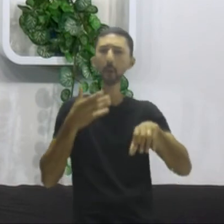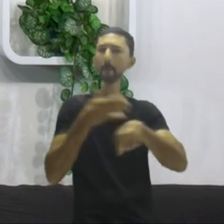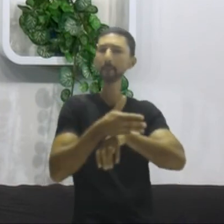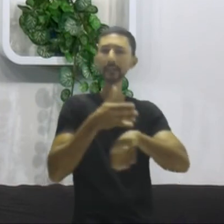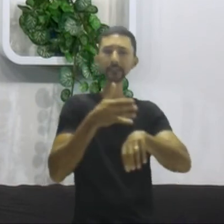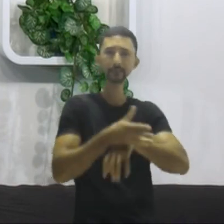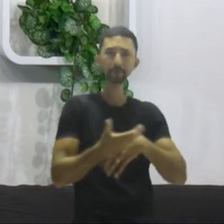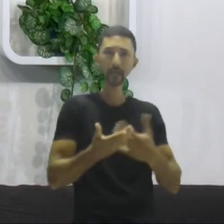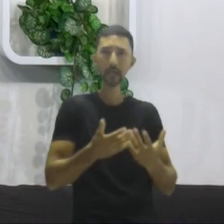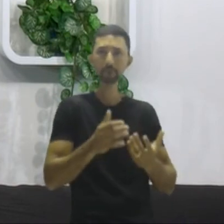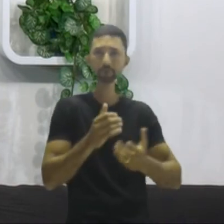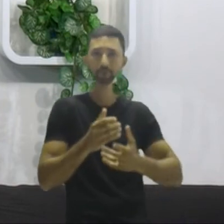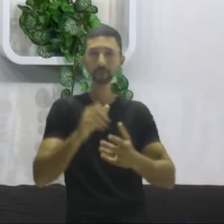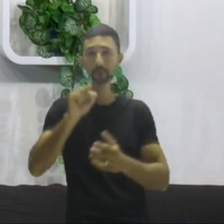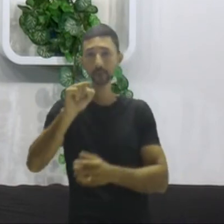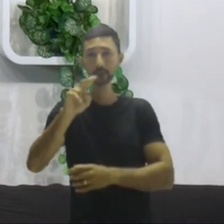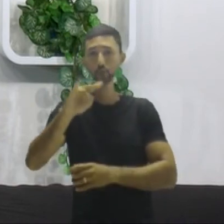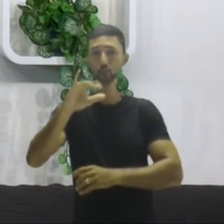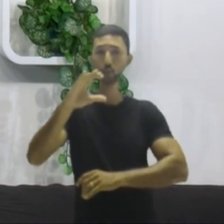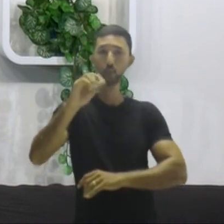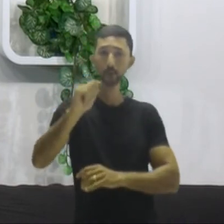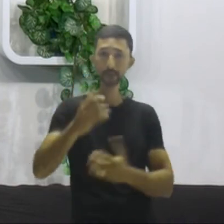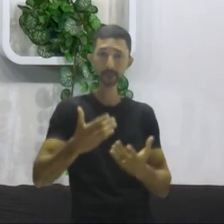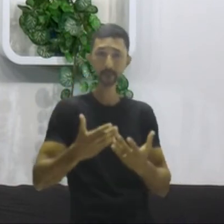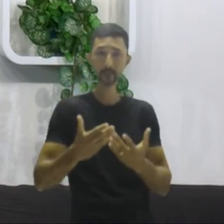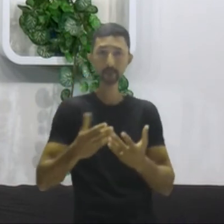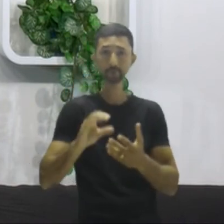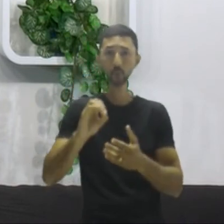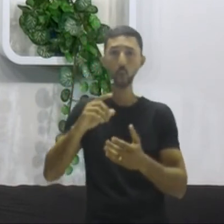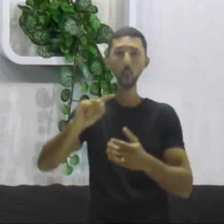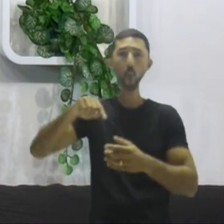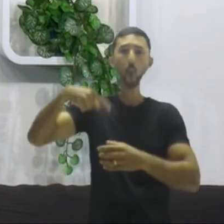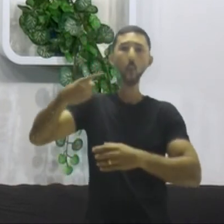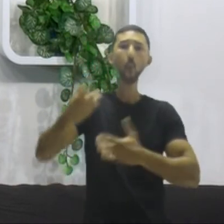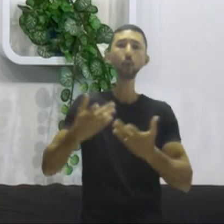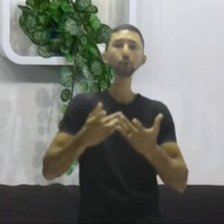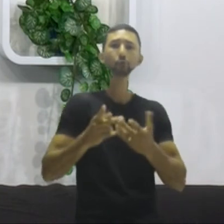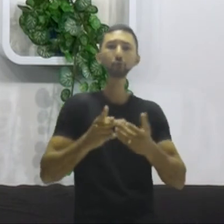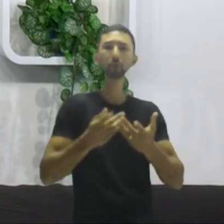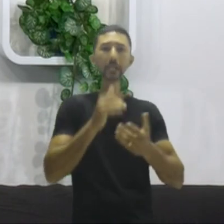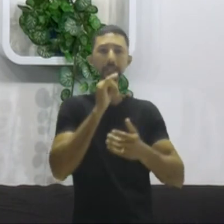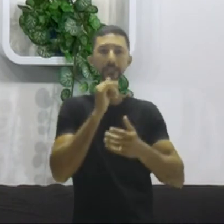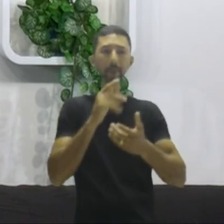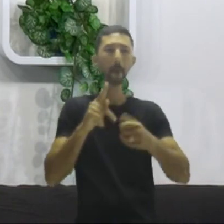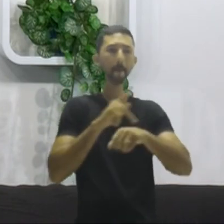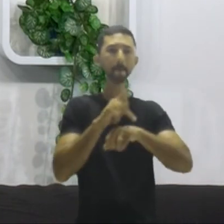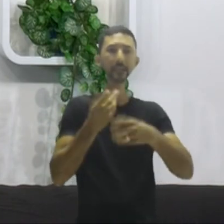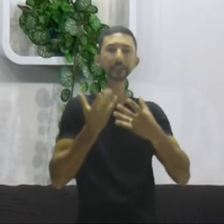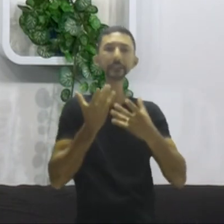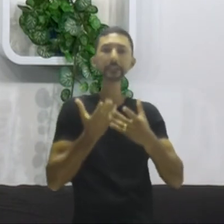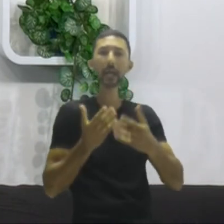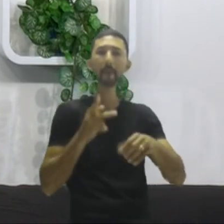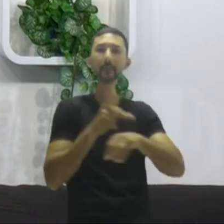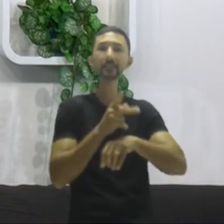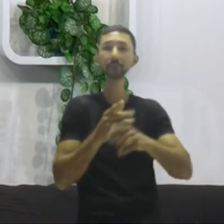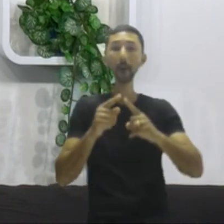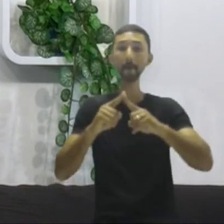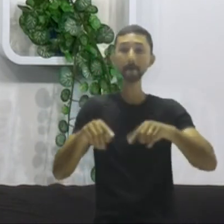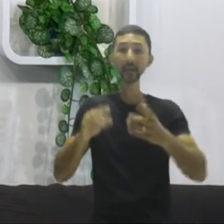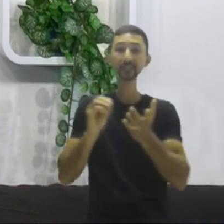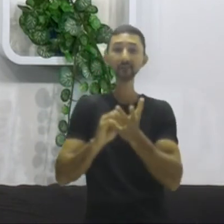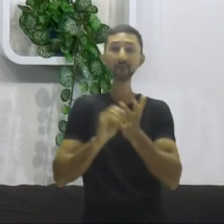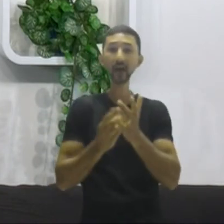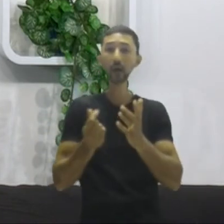parte, exemplo, da Suíça, ou outros que se candidataram até, mas ainda não possuem